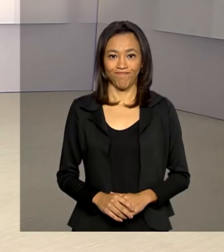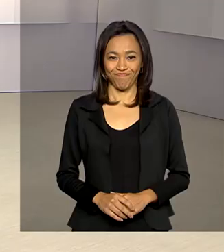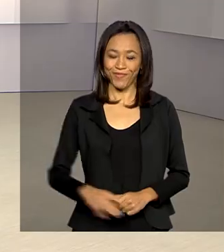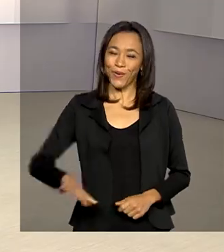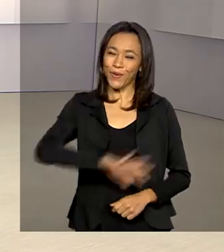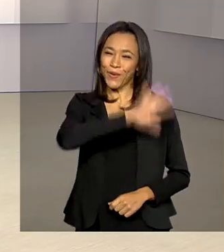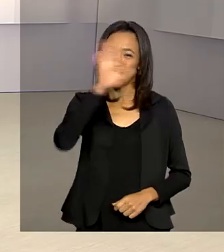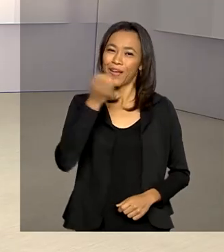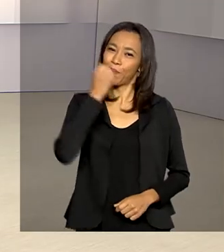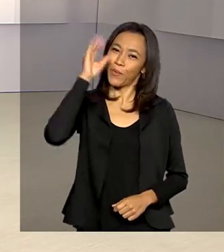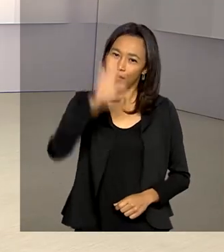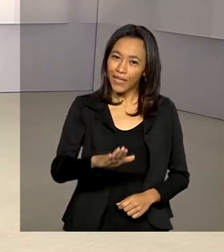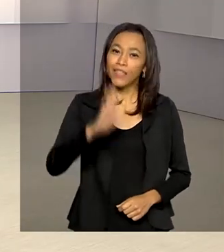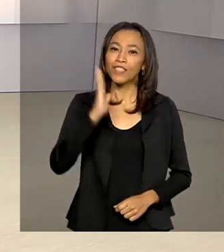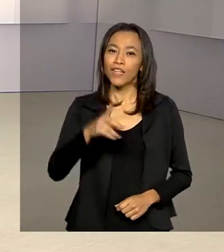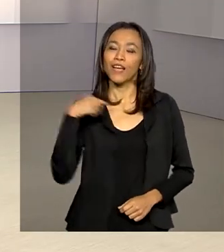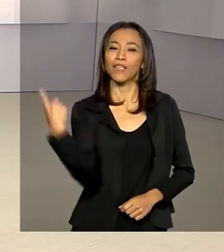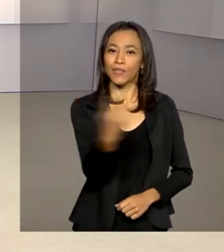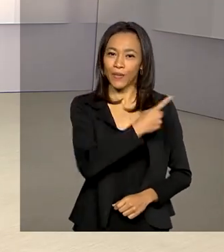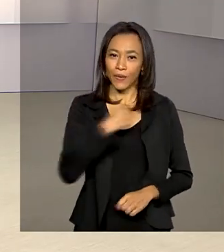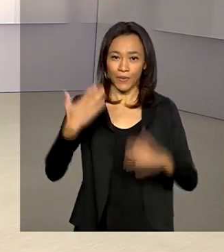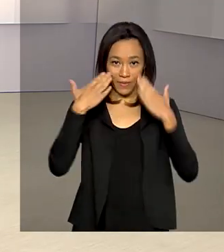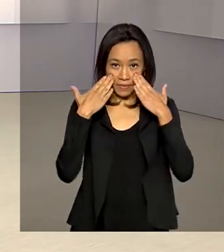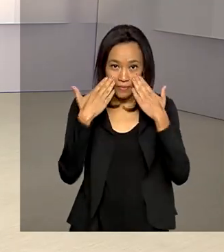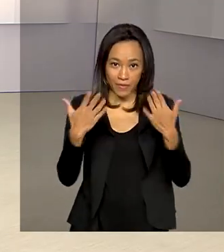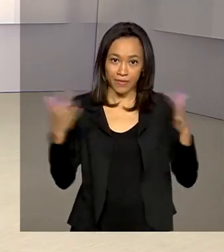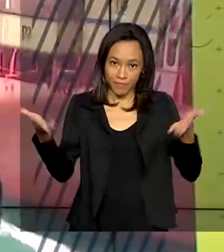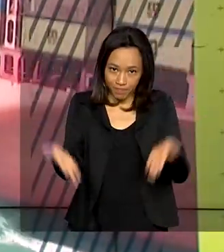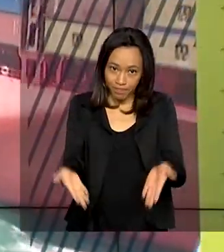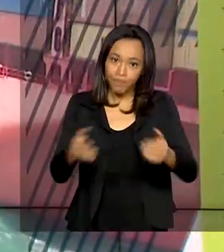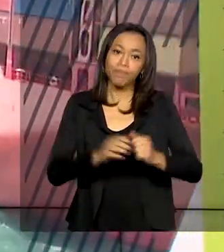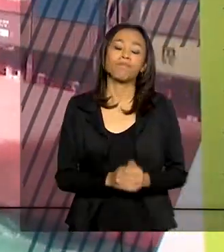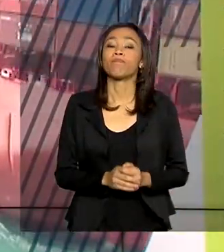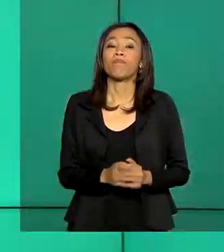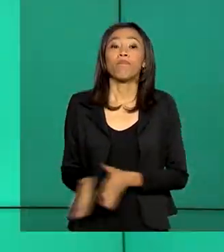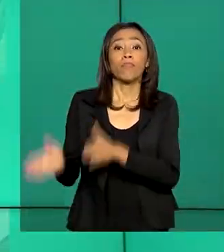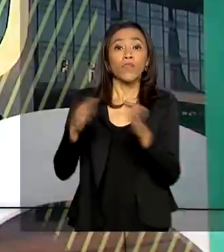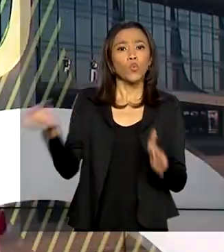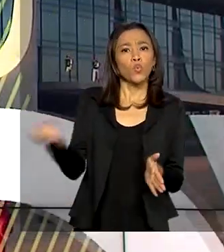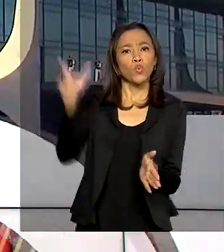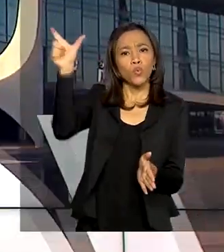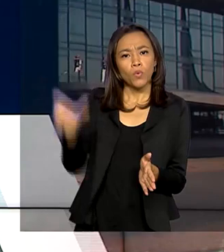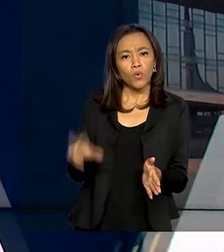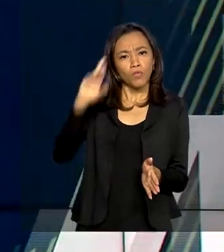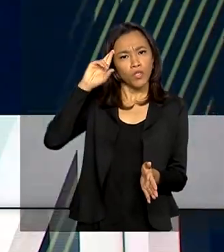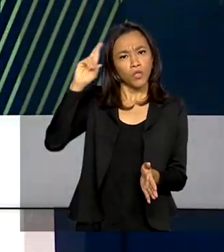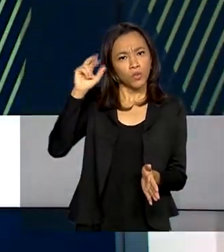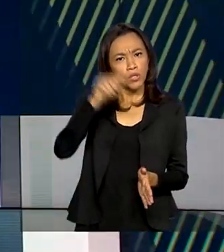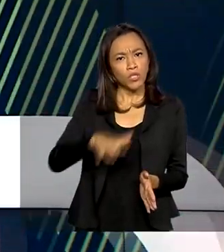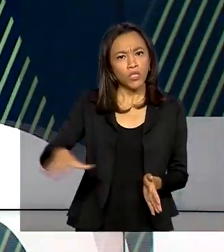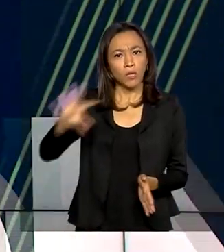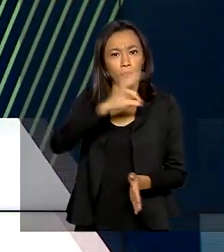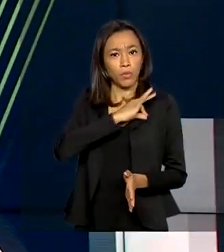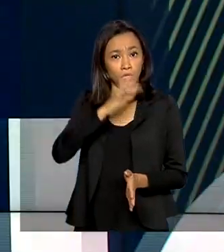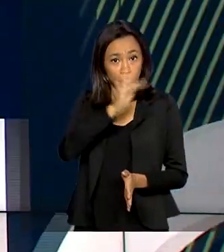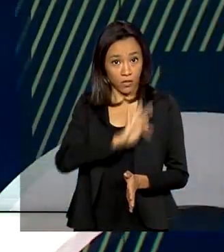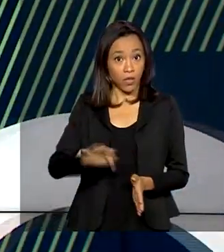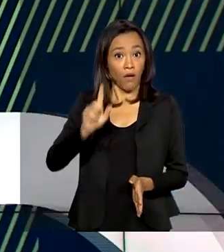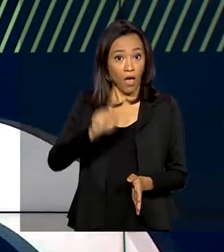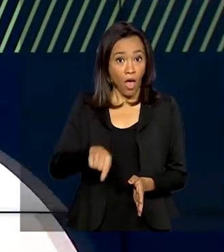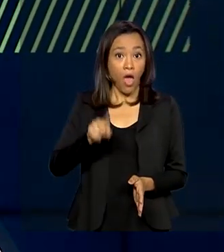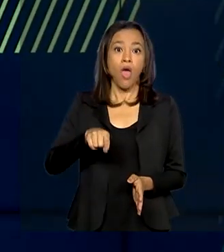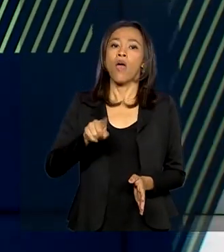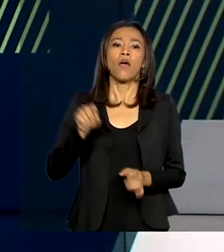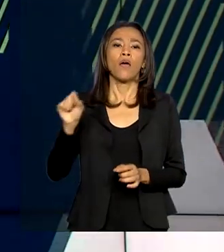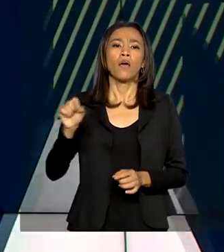Olá, boa tarde. Já estamos no ar com mais um Governo Agora. O novo diretor-geral da Polícia Federal é Rolando Alexandre